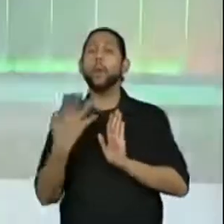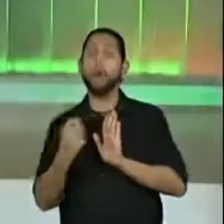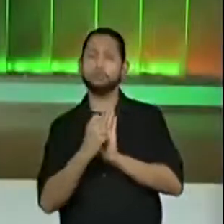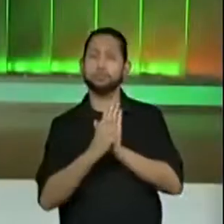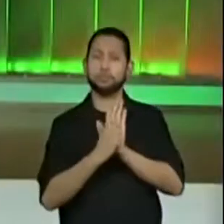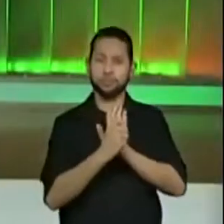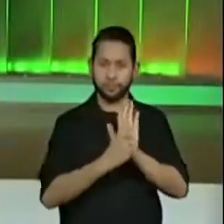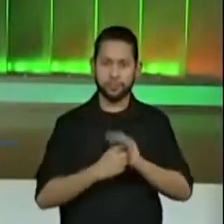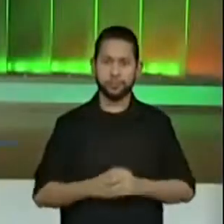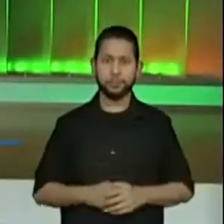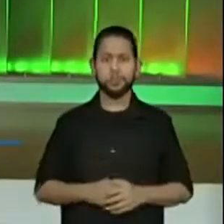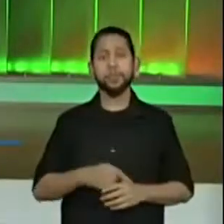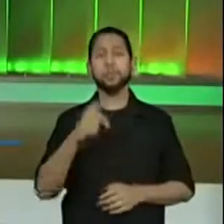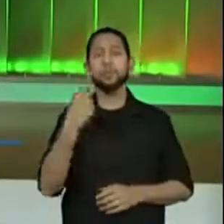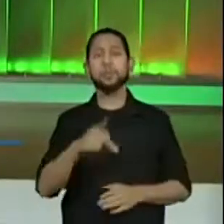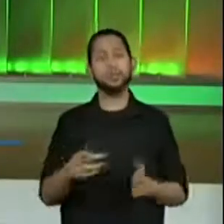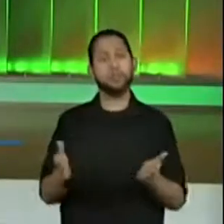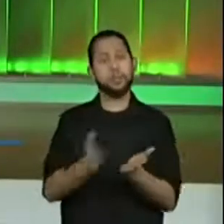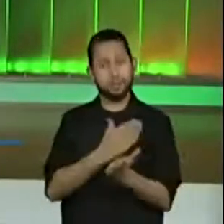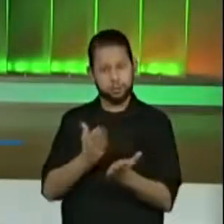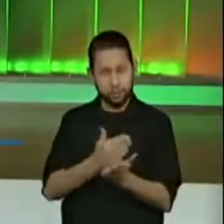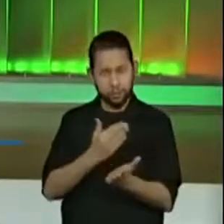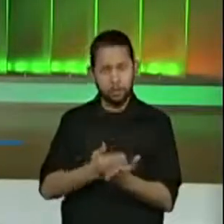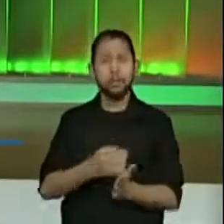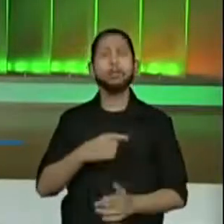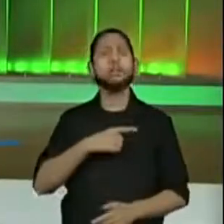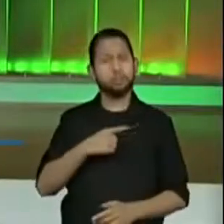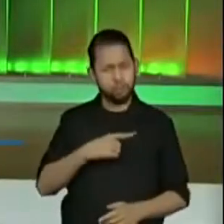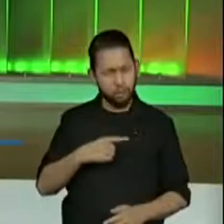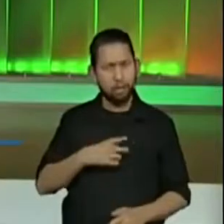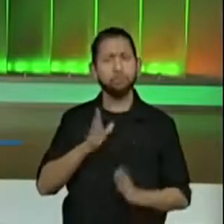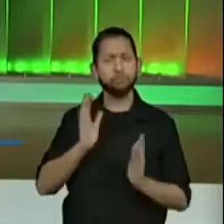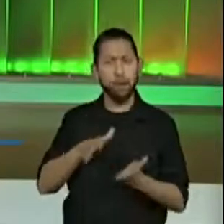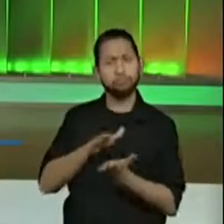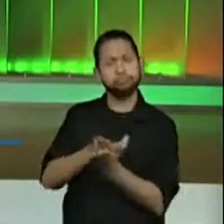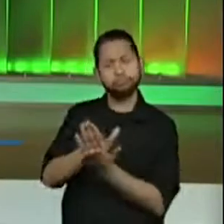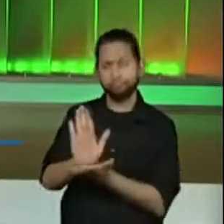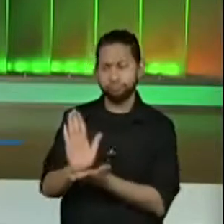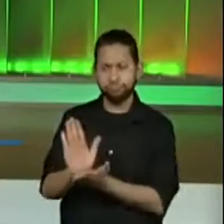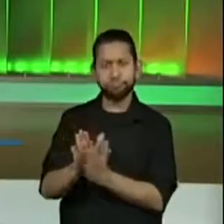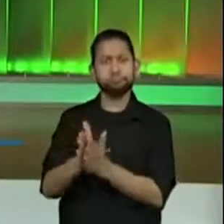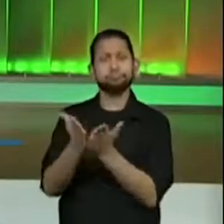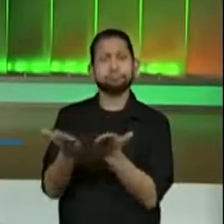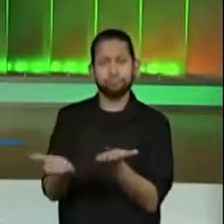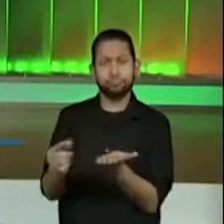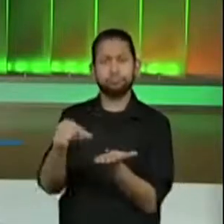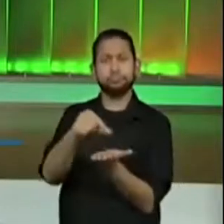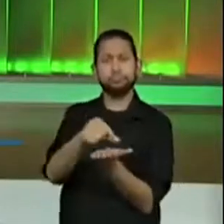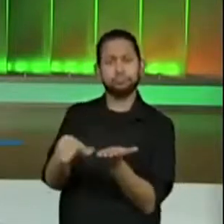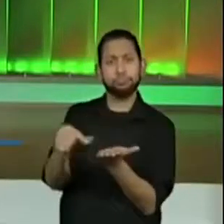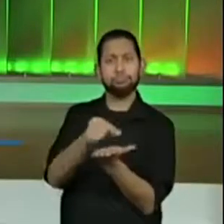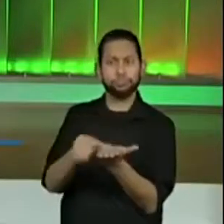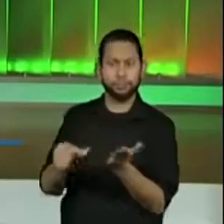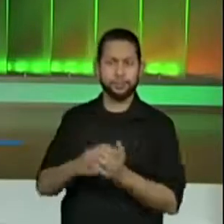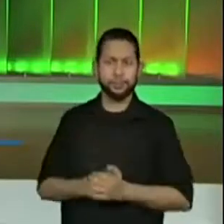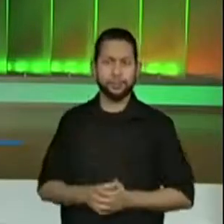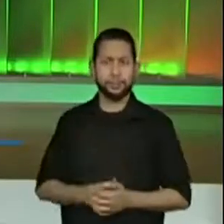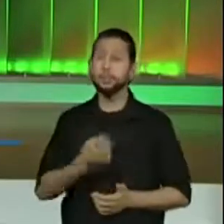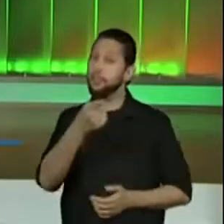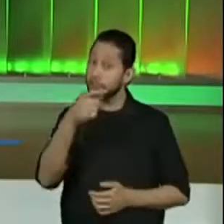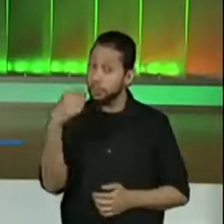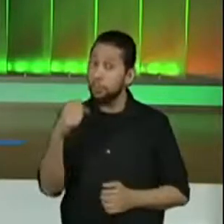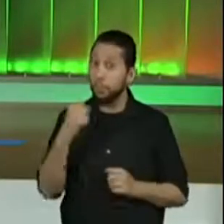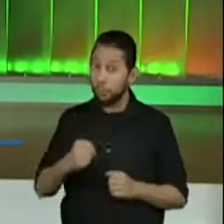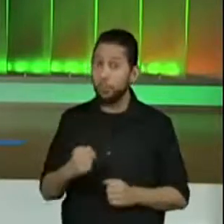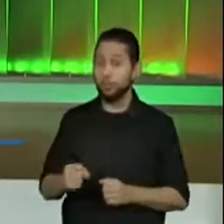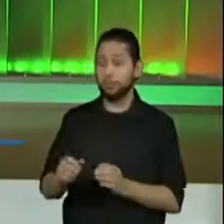material Aprender Sempre tem essas fitas, tem a ilustração dessas fitas. Ótimo! Então utilize uma régua e meça nesse